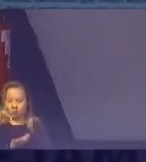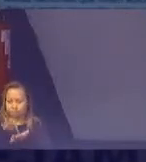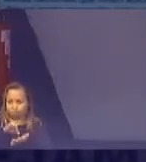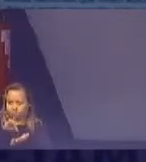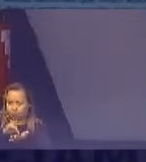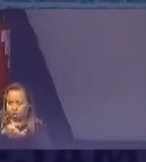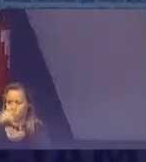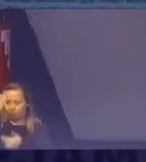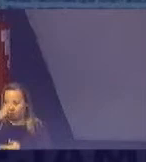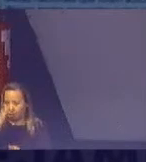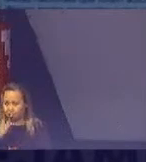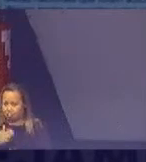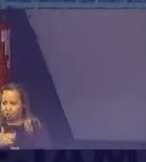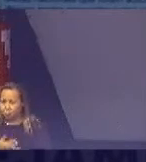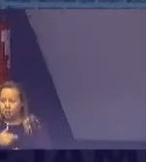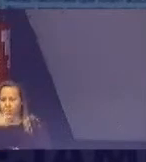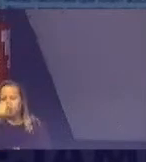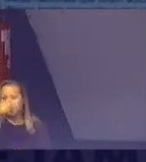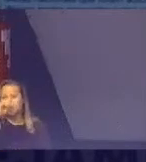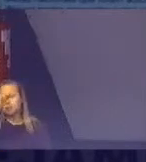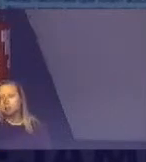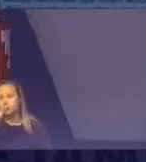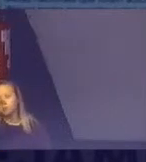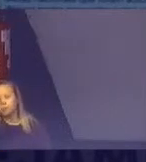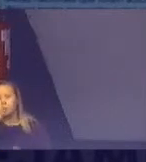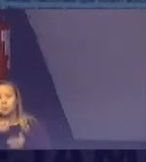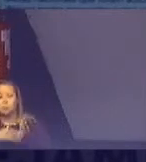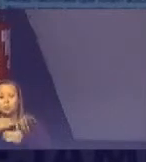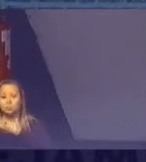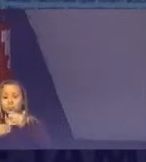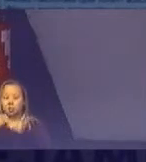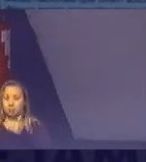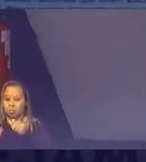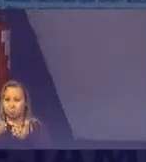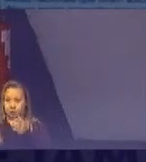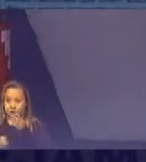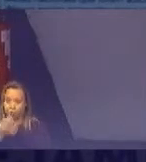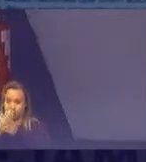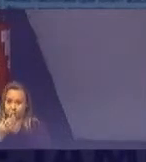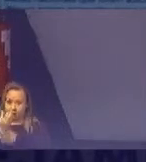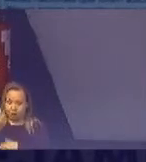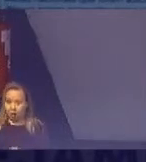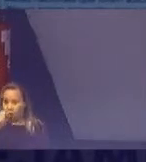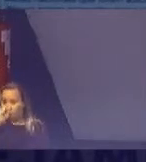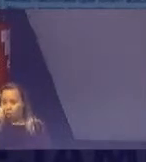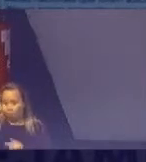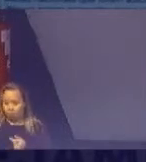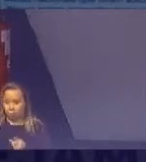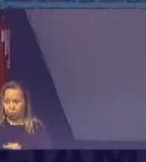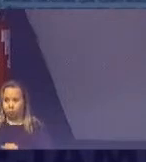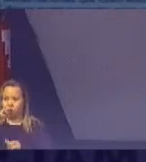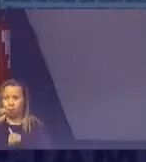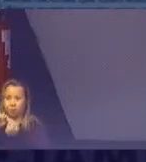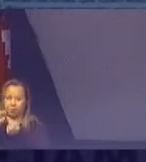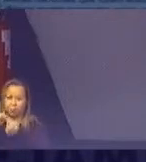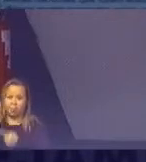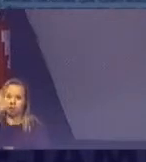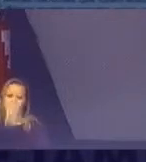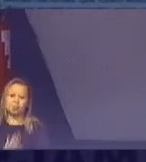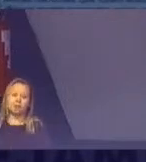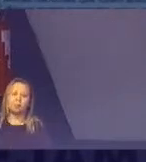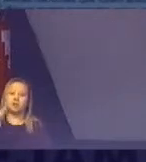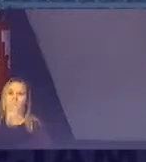Cerca de 70% E ainda nesse processo Foram criadas Oito novas metas nacionais Para dialogar com